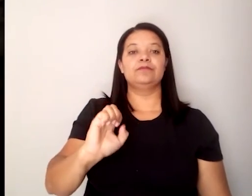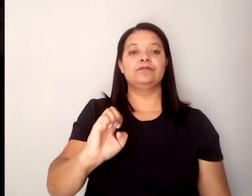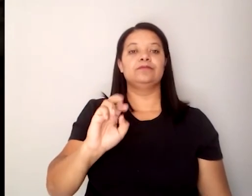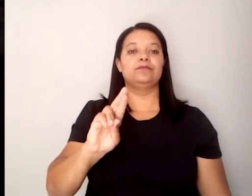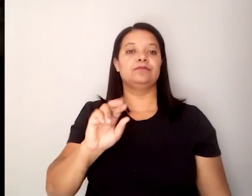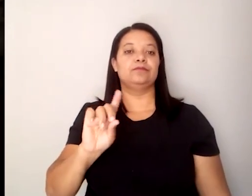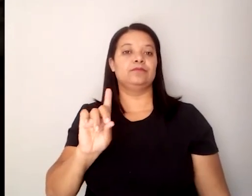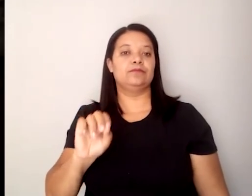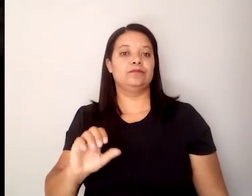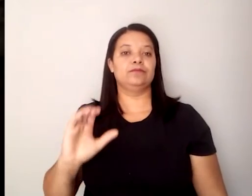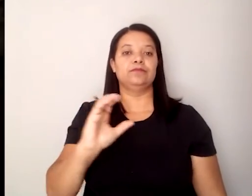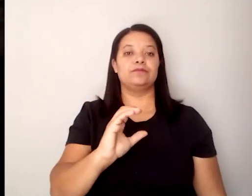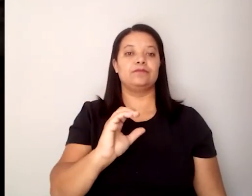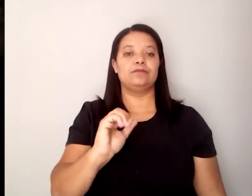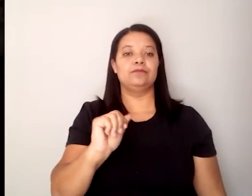da Caatinga. Tchau. Tchau. Tchau. Tchau. Tchau.